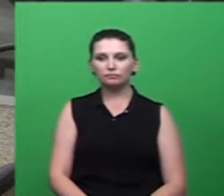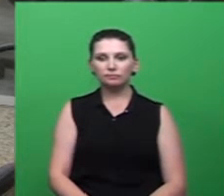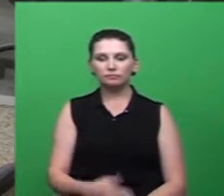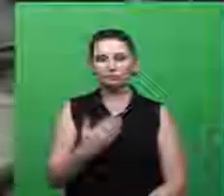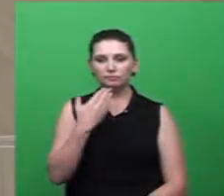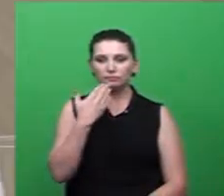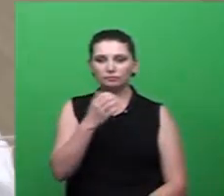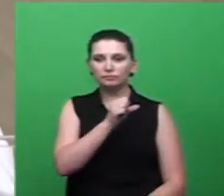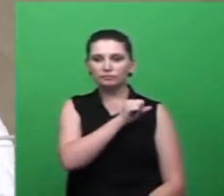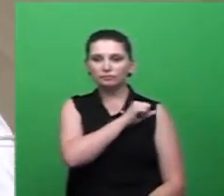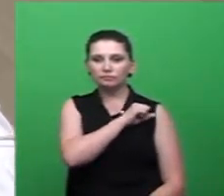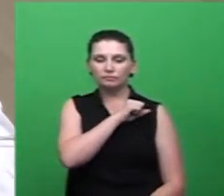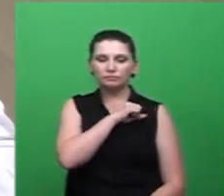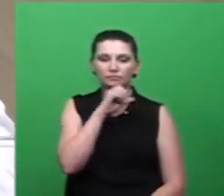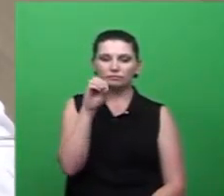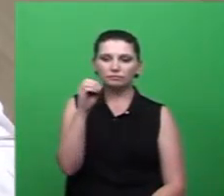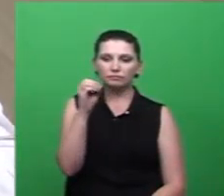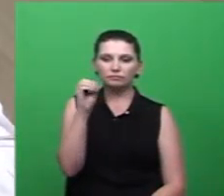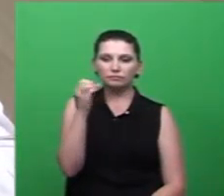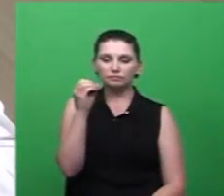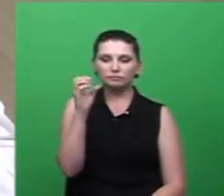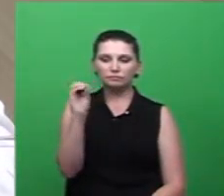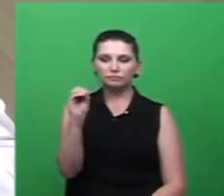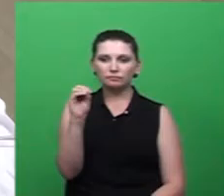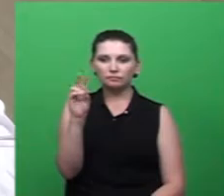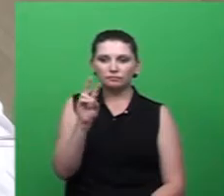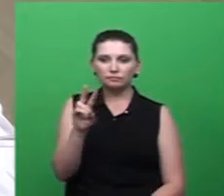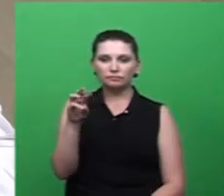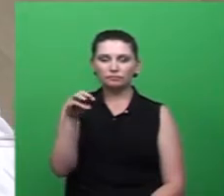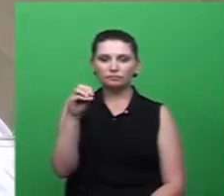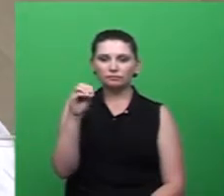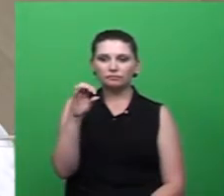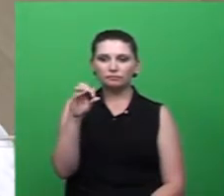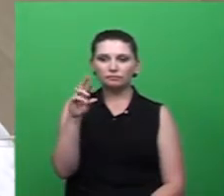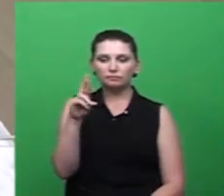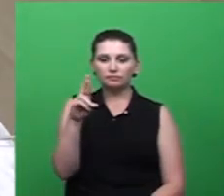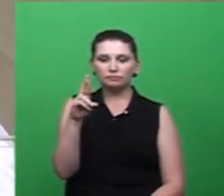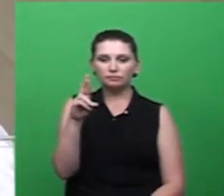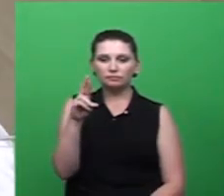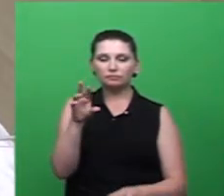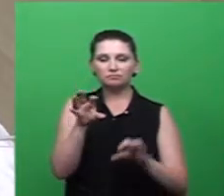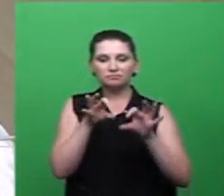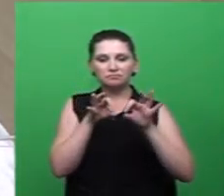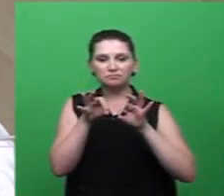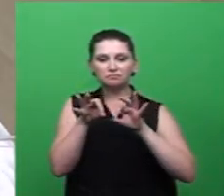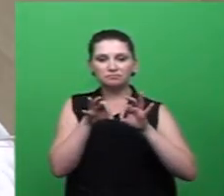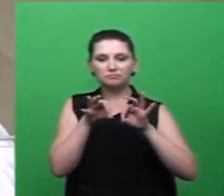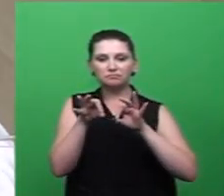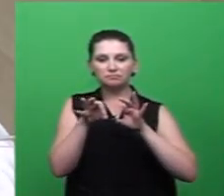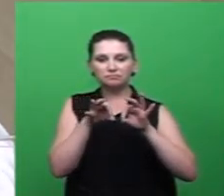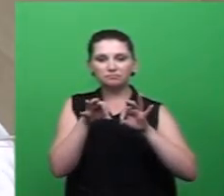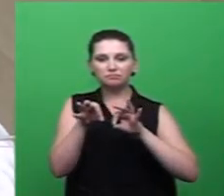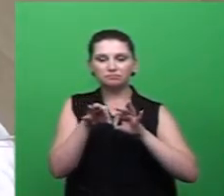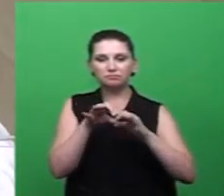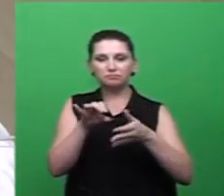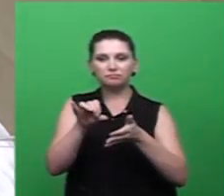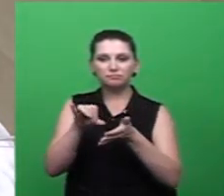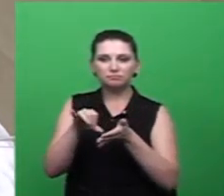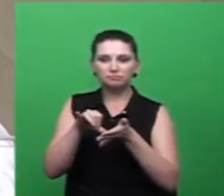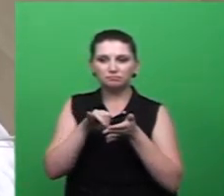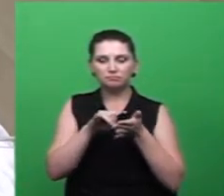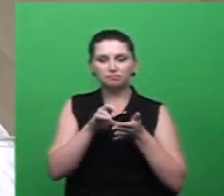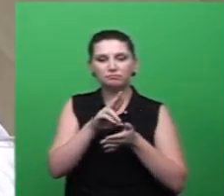Indicação 080, autoria, vereador Moacida Juri. Assunto, revitalização da Praça Lucas Ovaldo Cruz,